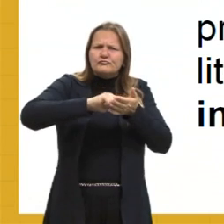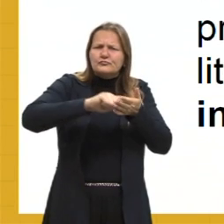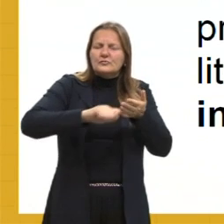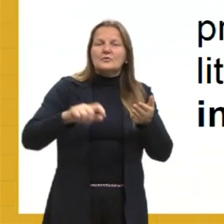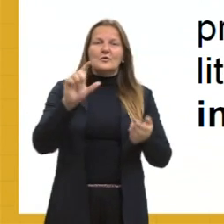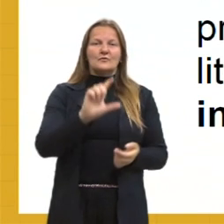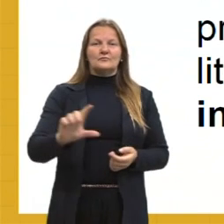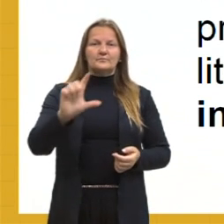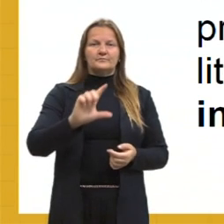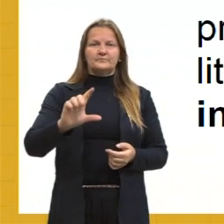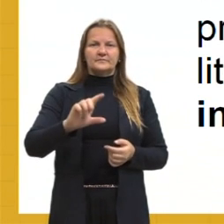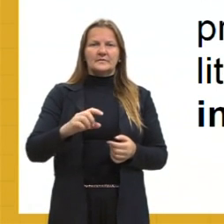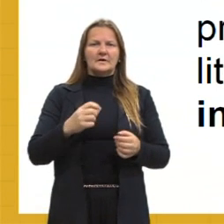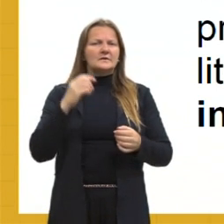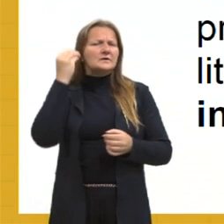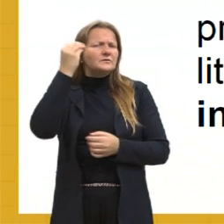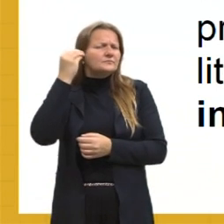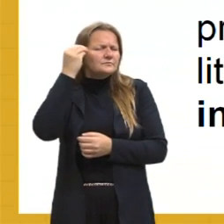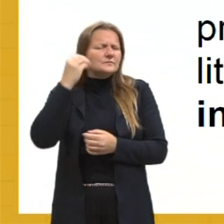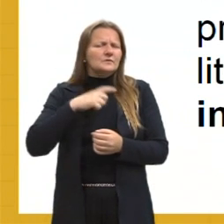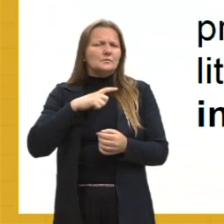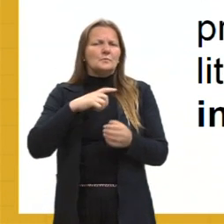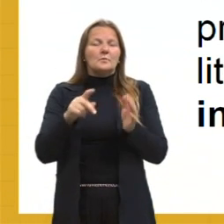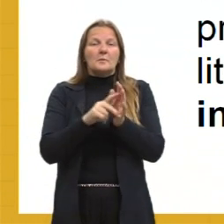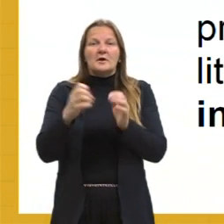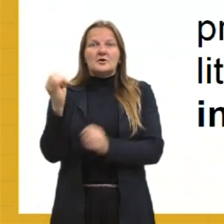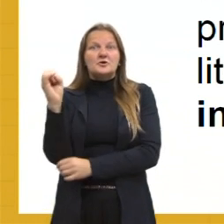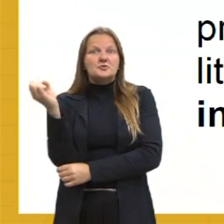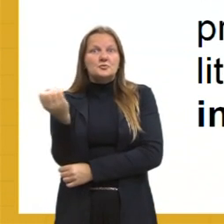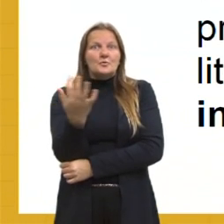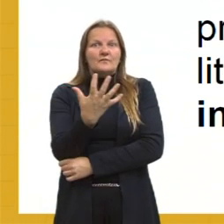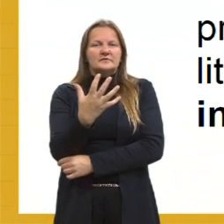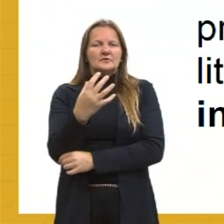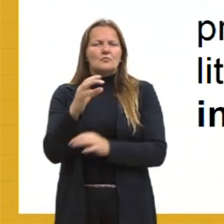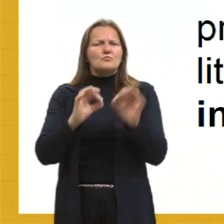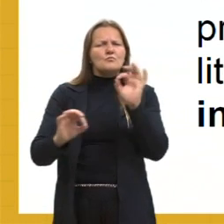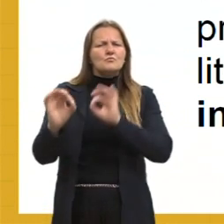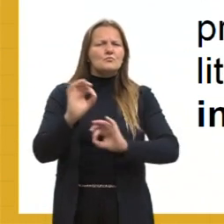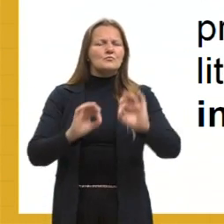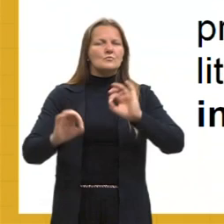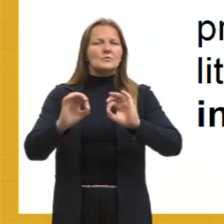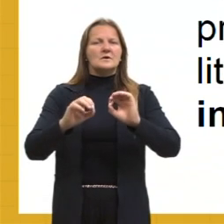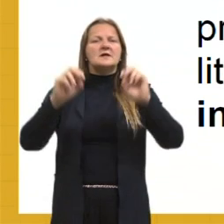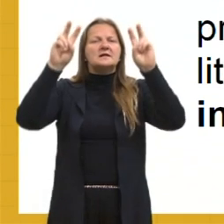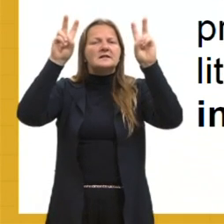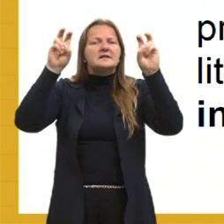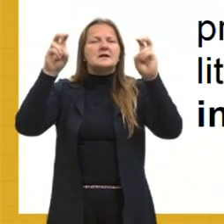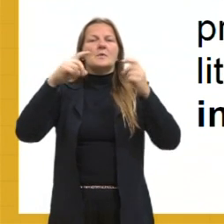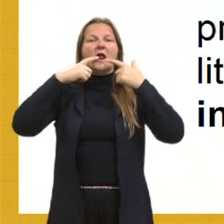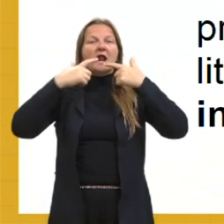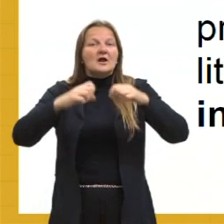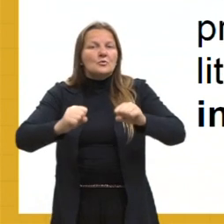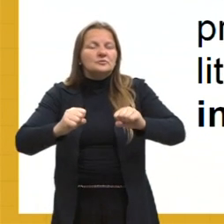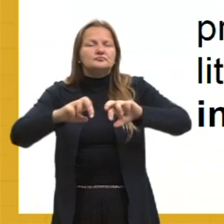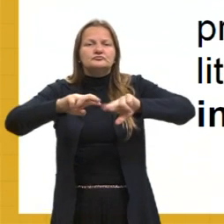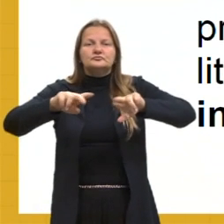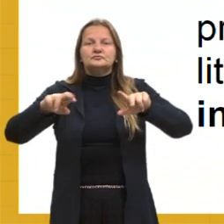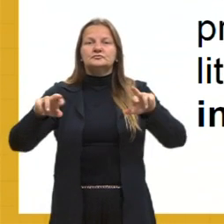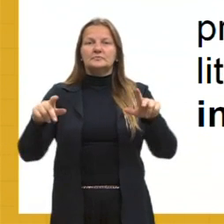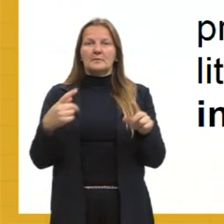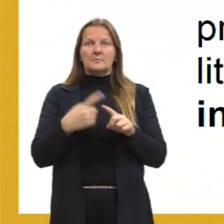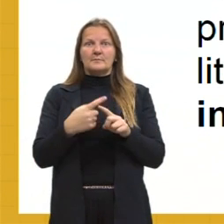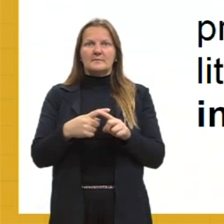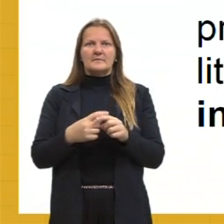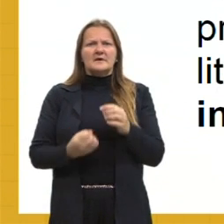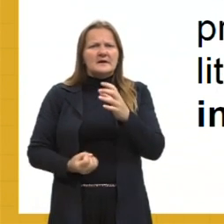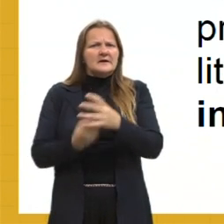por meio de experimentação e inovações estéticas, temáticas e linguísticas. Quando a gente fala, então, nessa geração, quando a gente